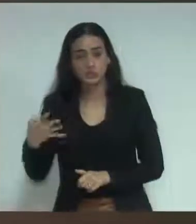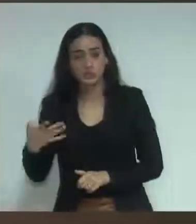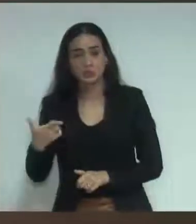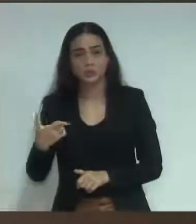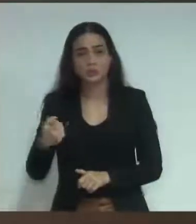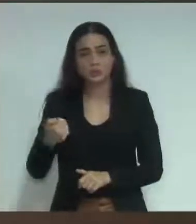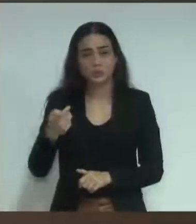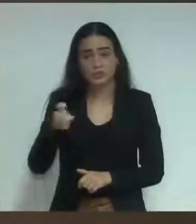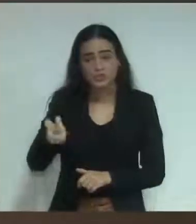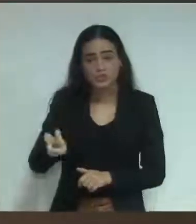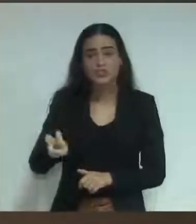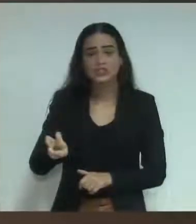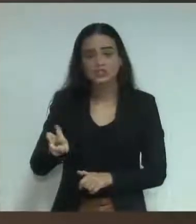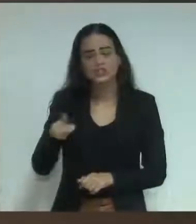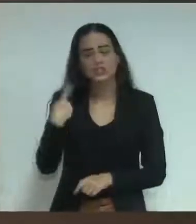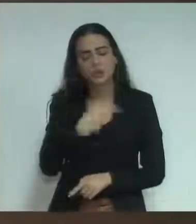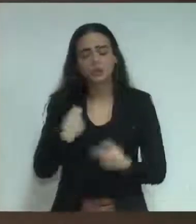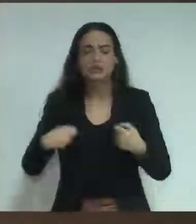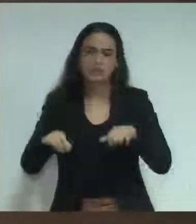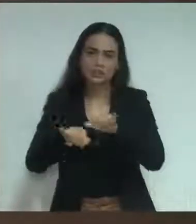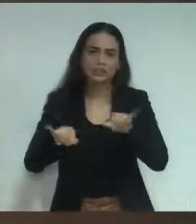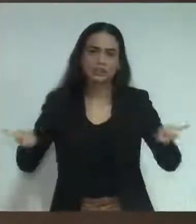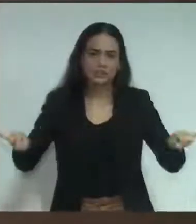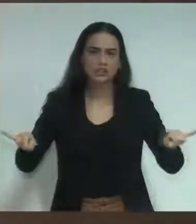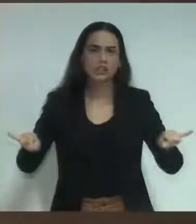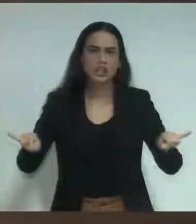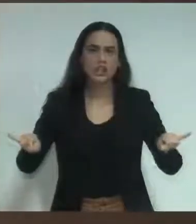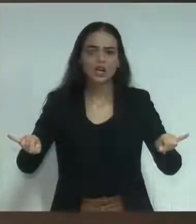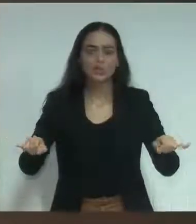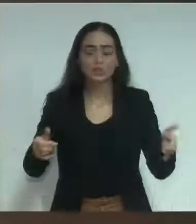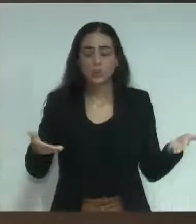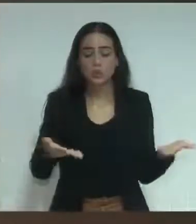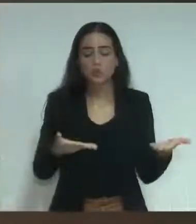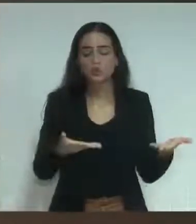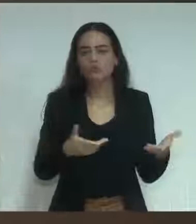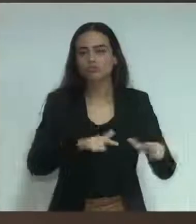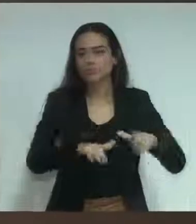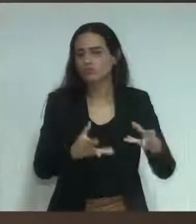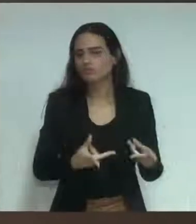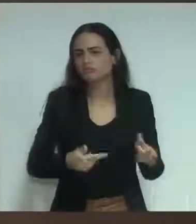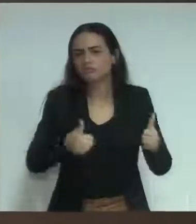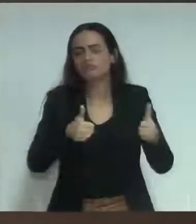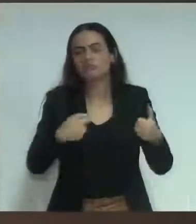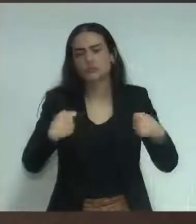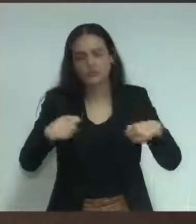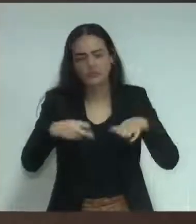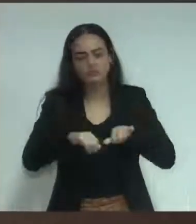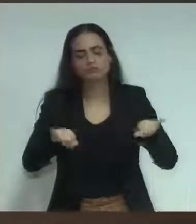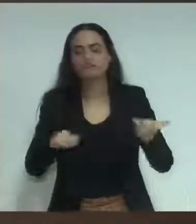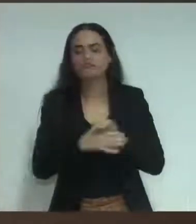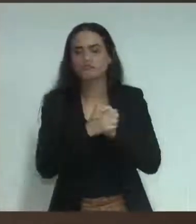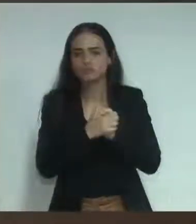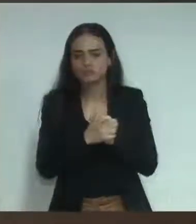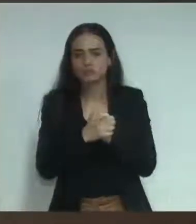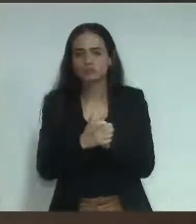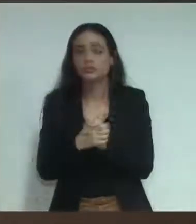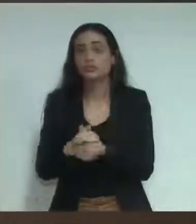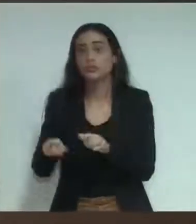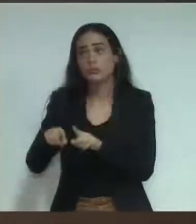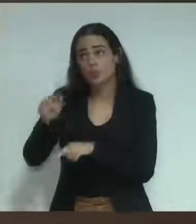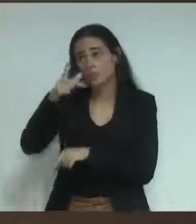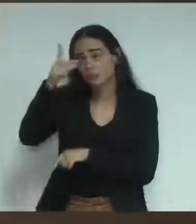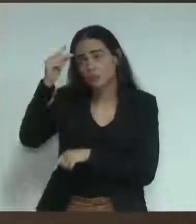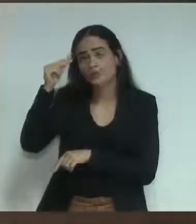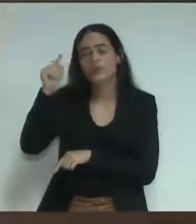falar, tem que ressaltar, tem que elogiar, isso não só em relação ao prefeito, pela